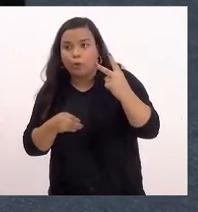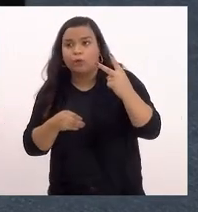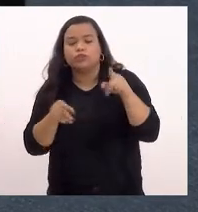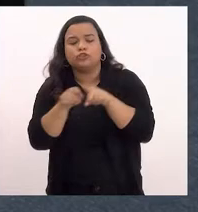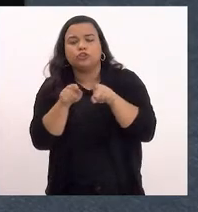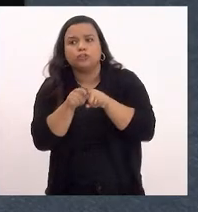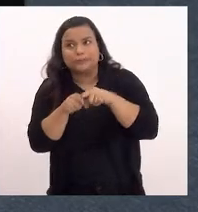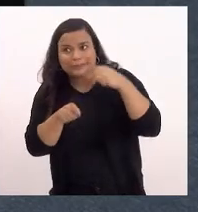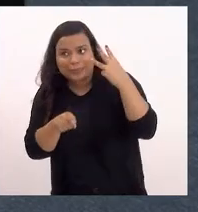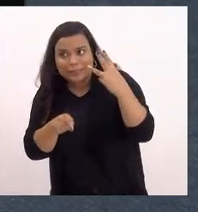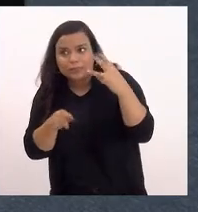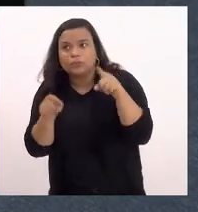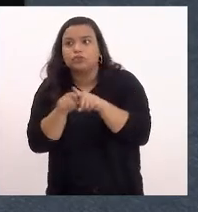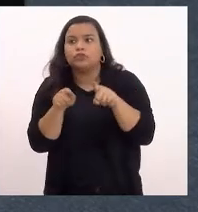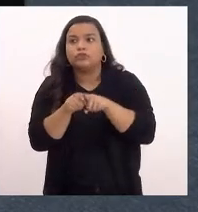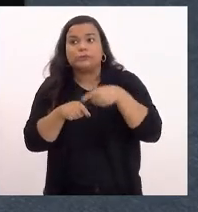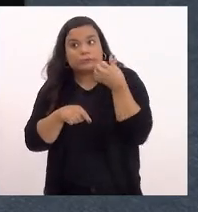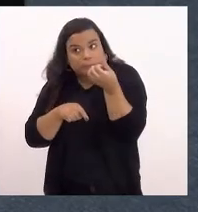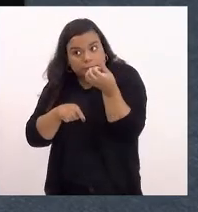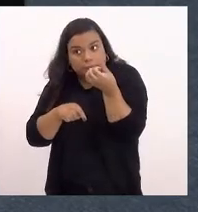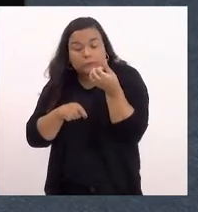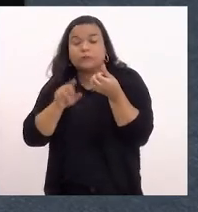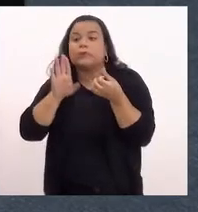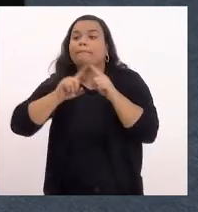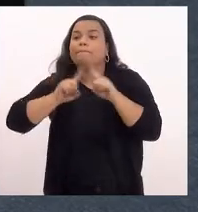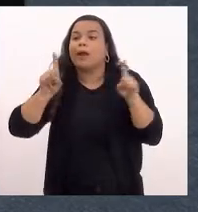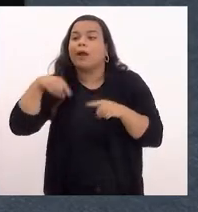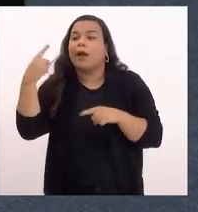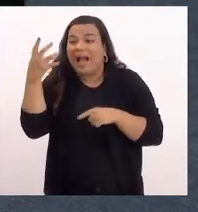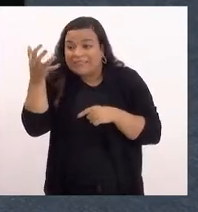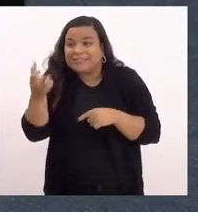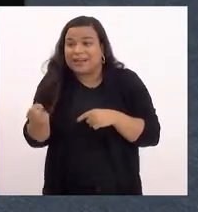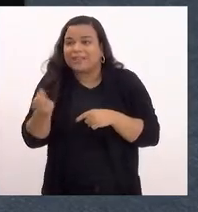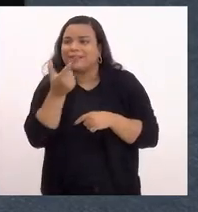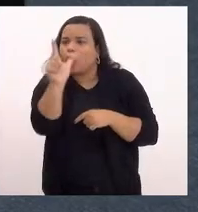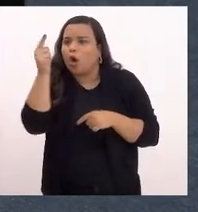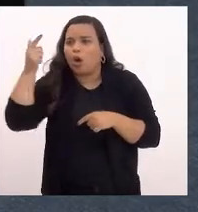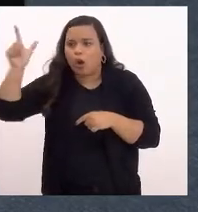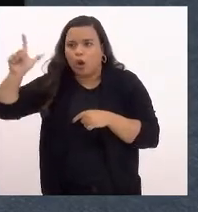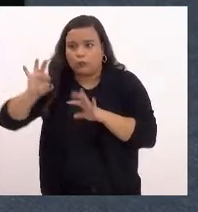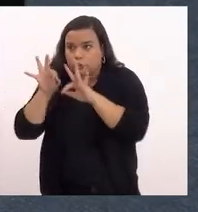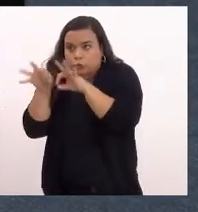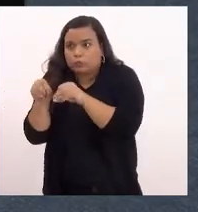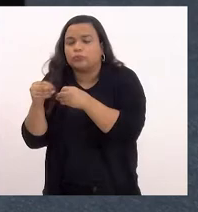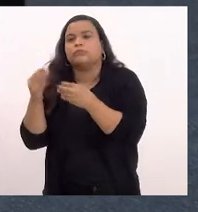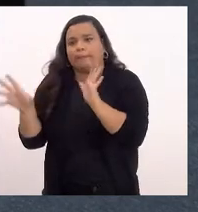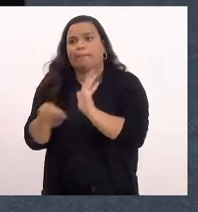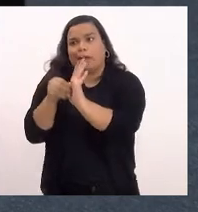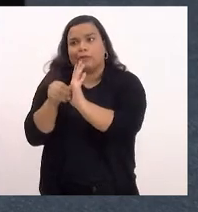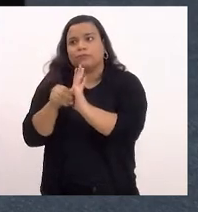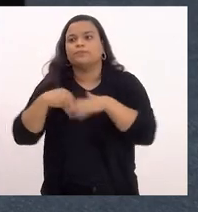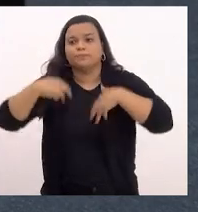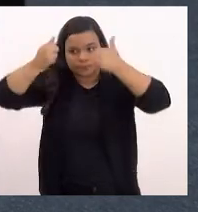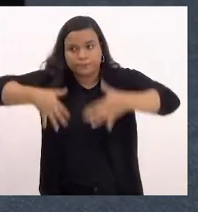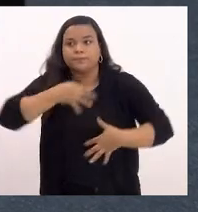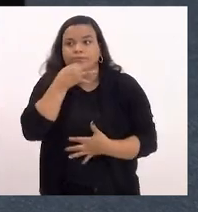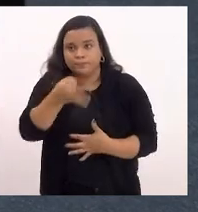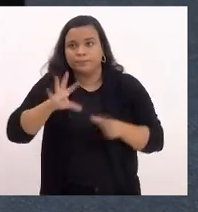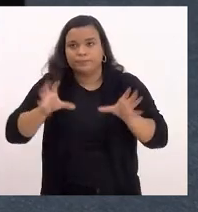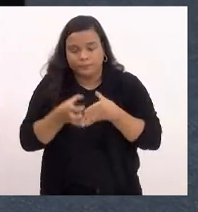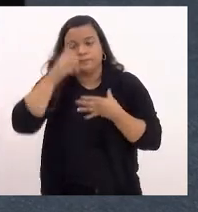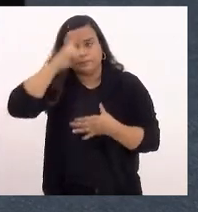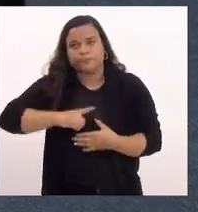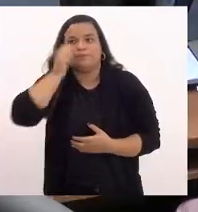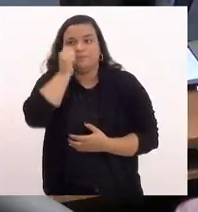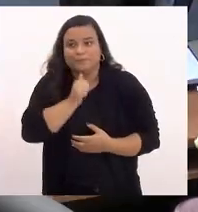e 6 e favorável às demais emendas. Esse é o parecer da Comissão de Direito